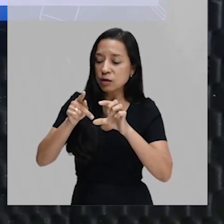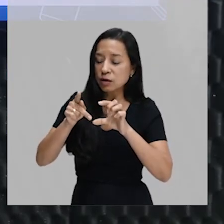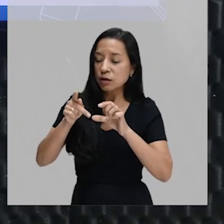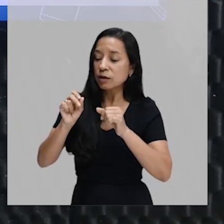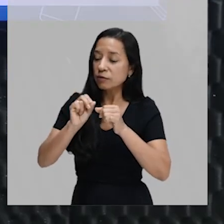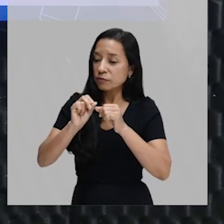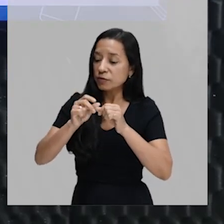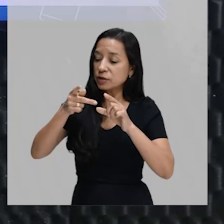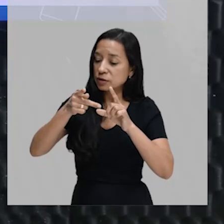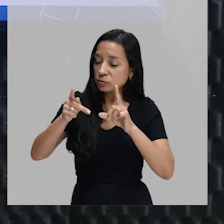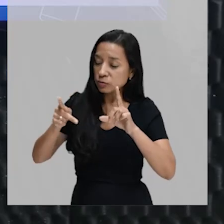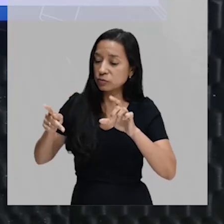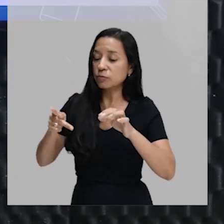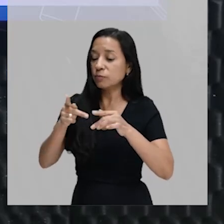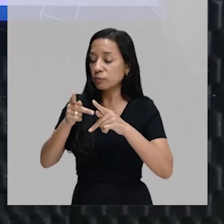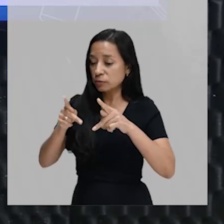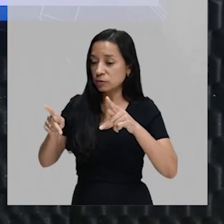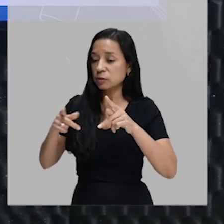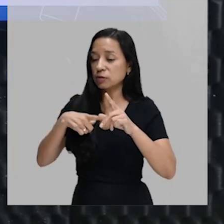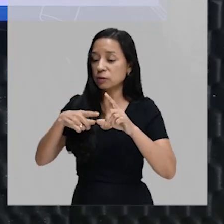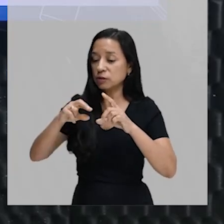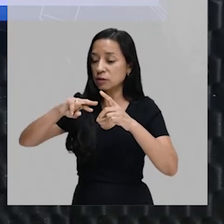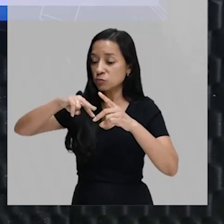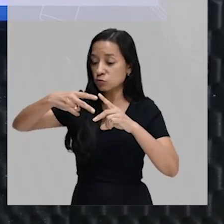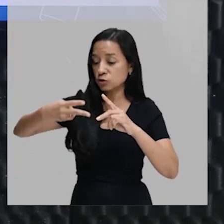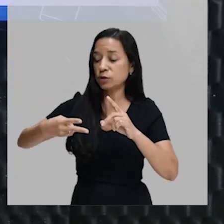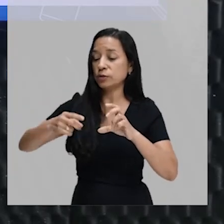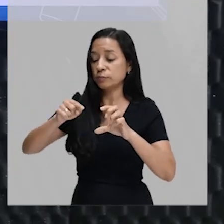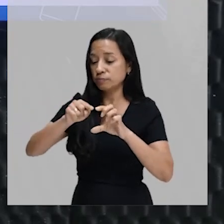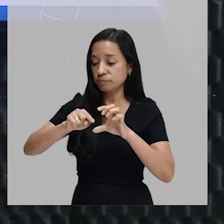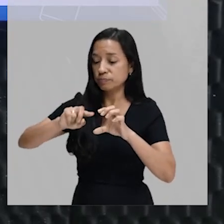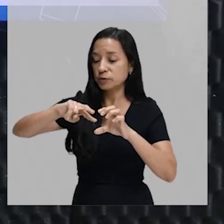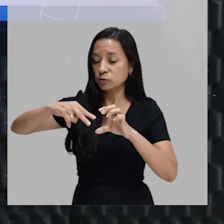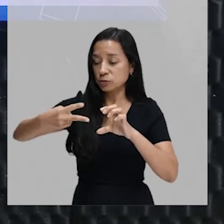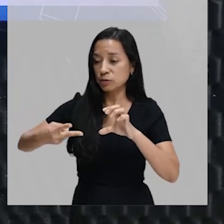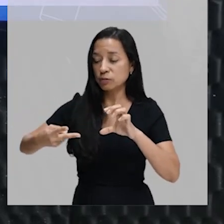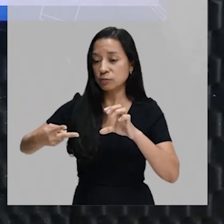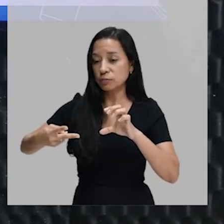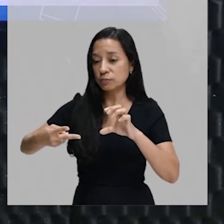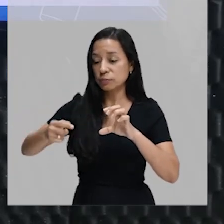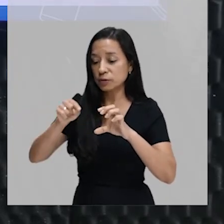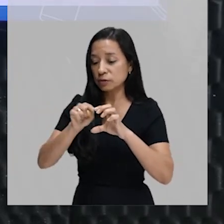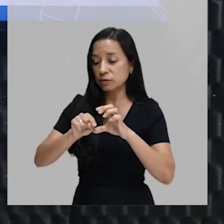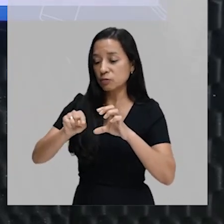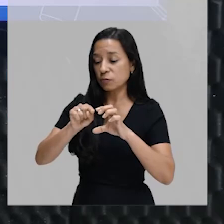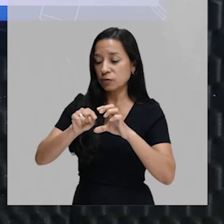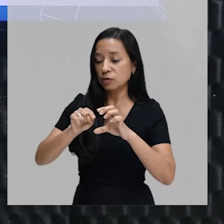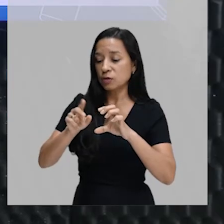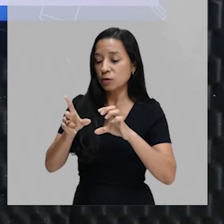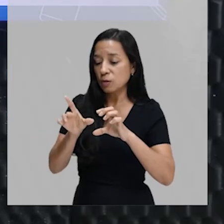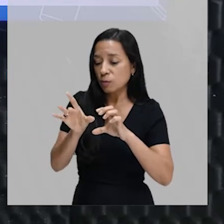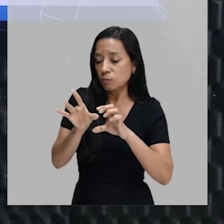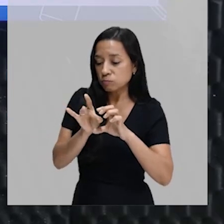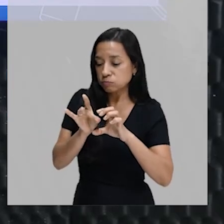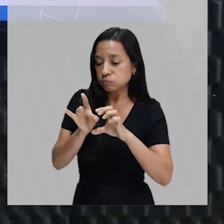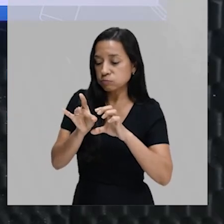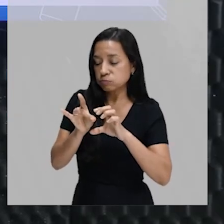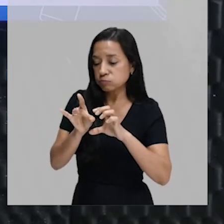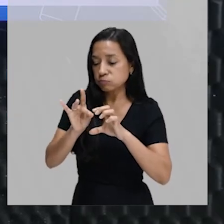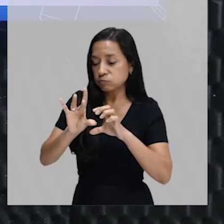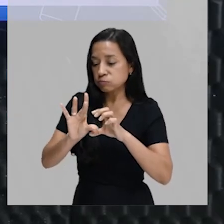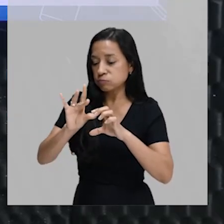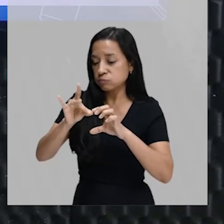tem um material genético aqui. Então, esse vírus vai se fixar aqui na região externa